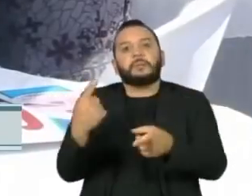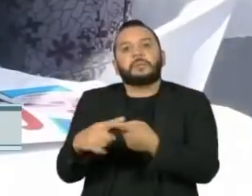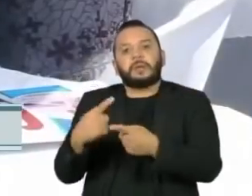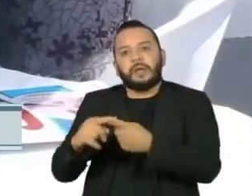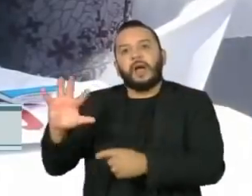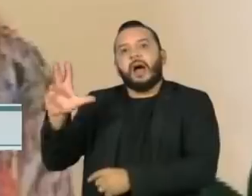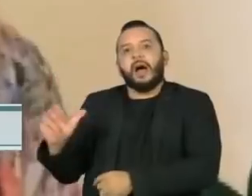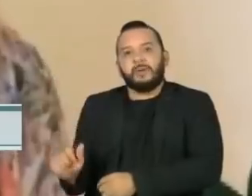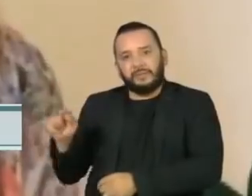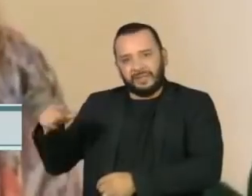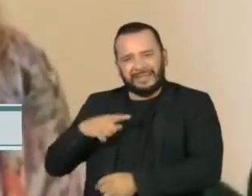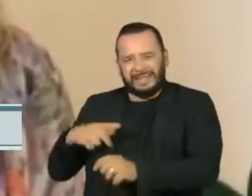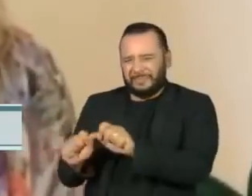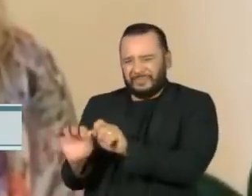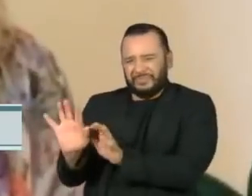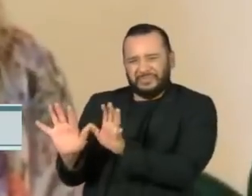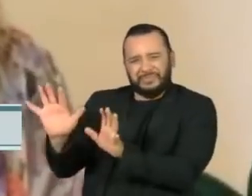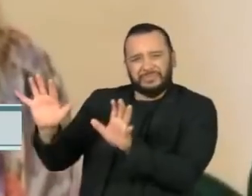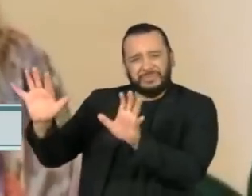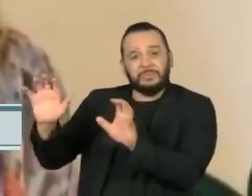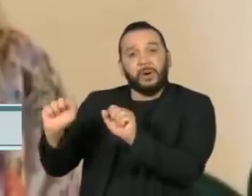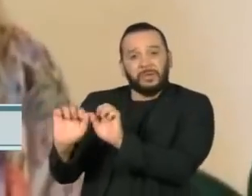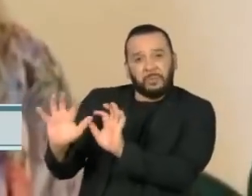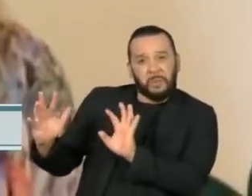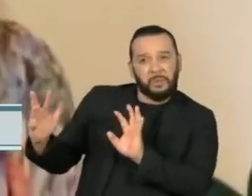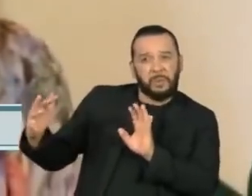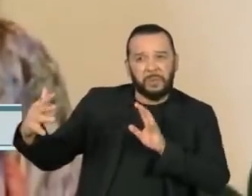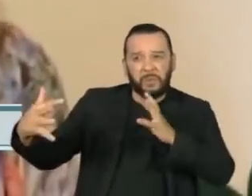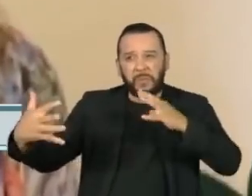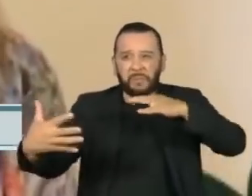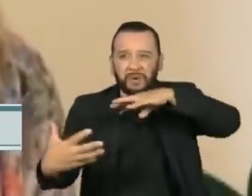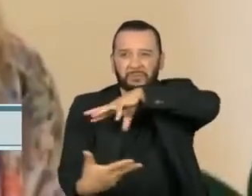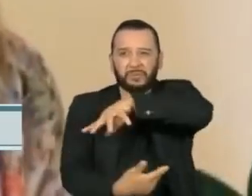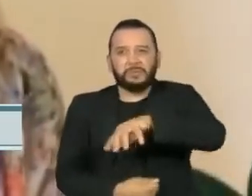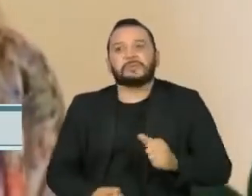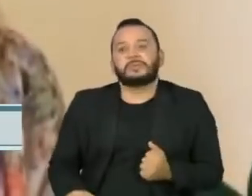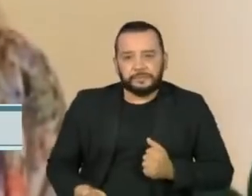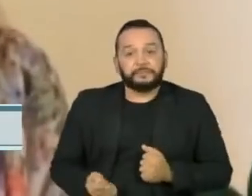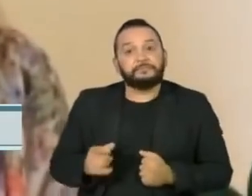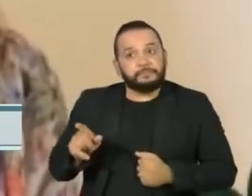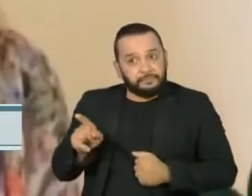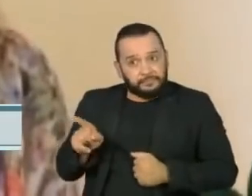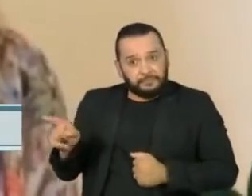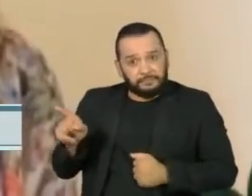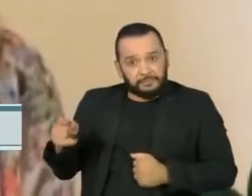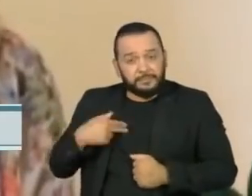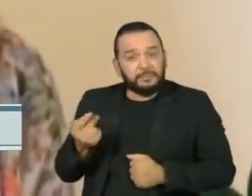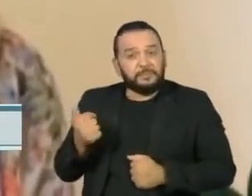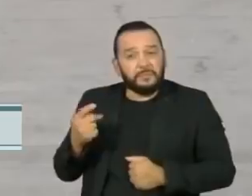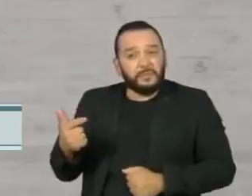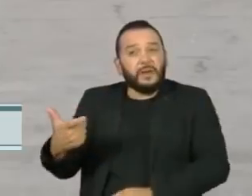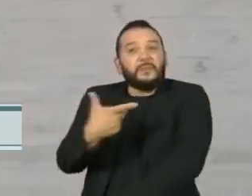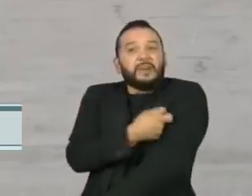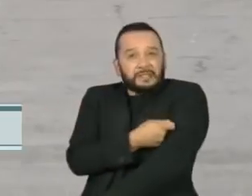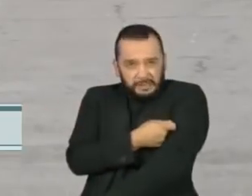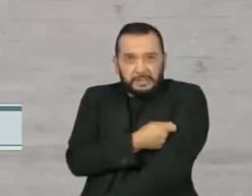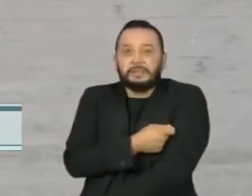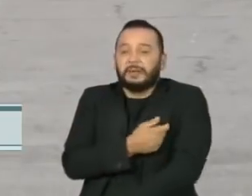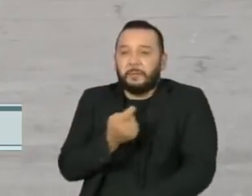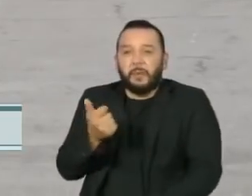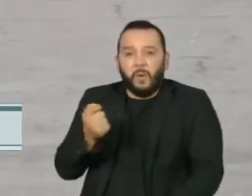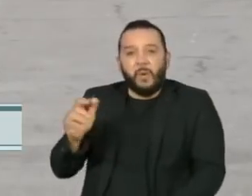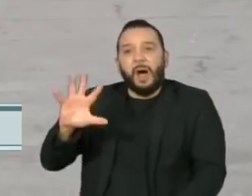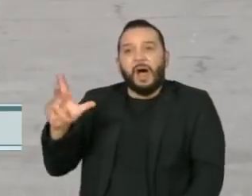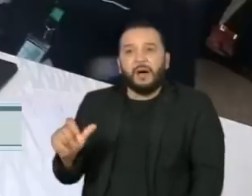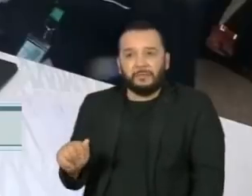continente africano. Nós estamos falando de um continente que tem baixíssima taxa de vacinação. Se você pegar